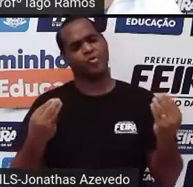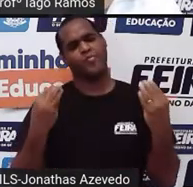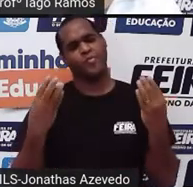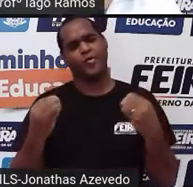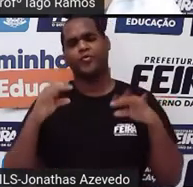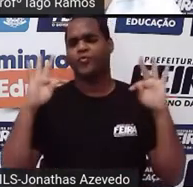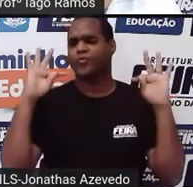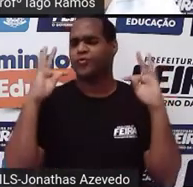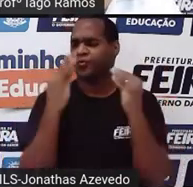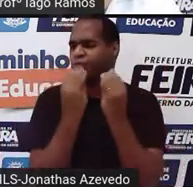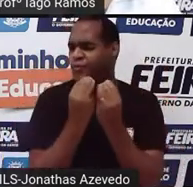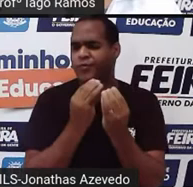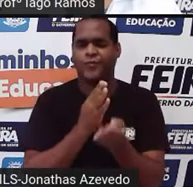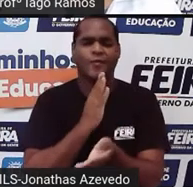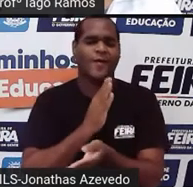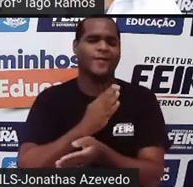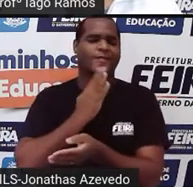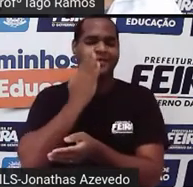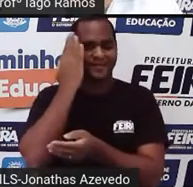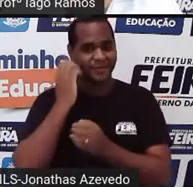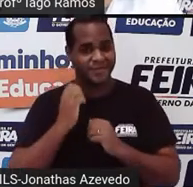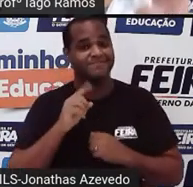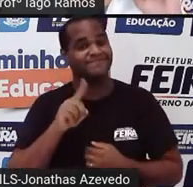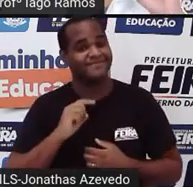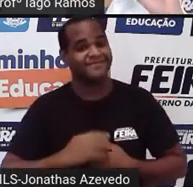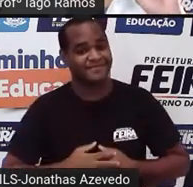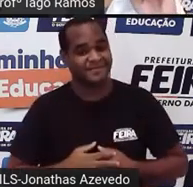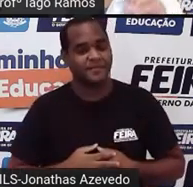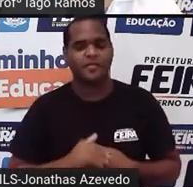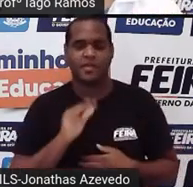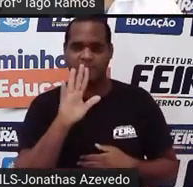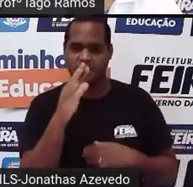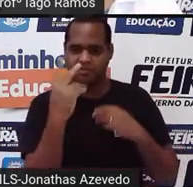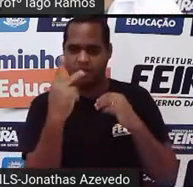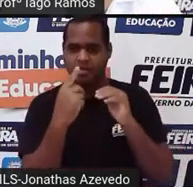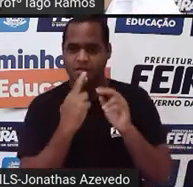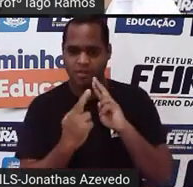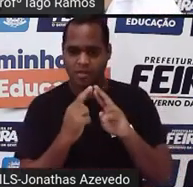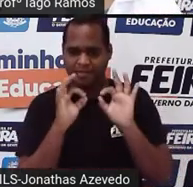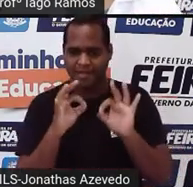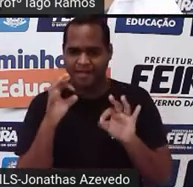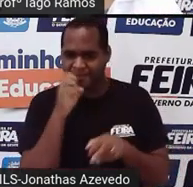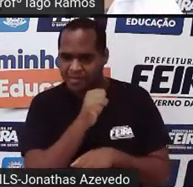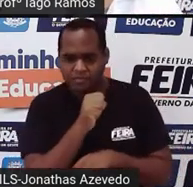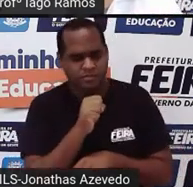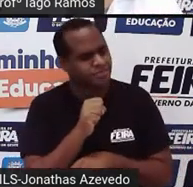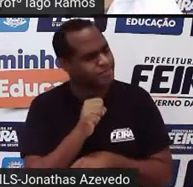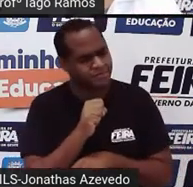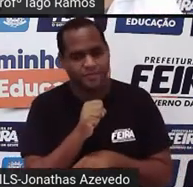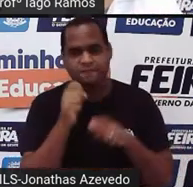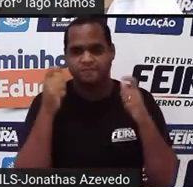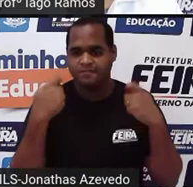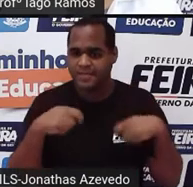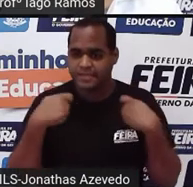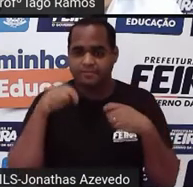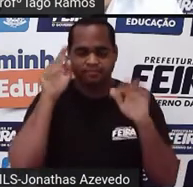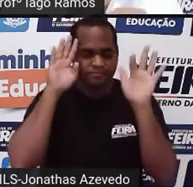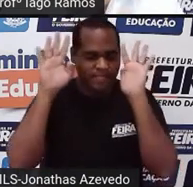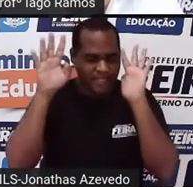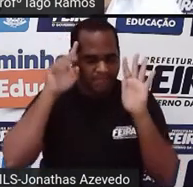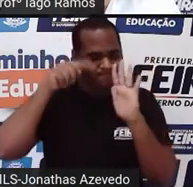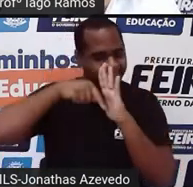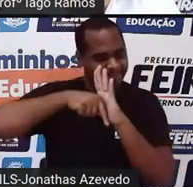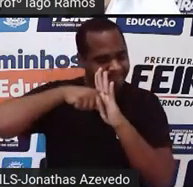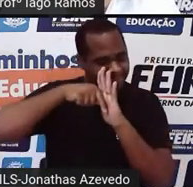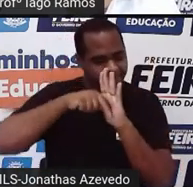para você que acredita que entendeu bastante coisa até aqui, tá bom? Mas assim, não dá essa resposta muito rápida. Você precisa pensar um pouquinho e